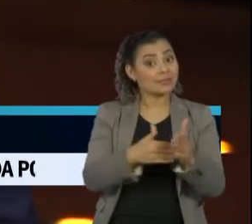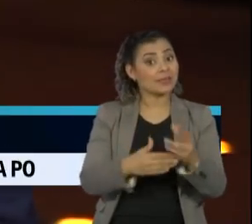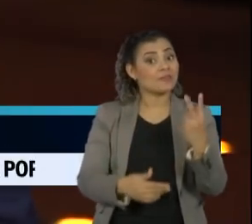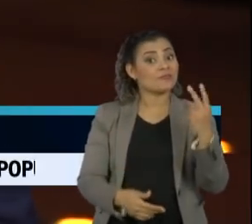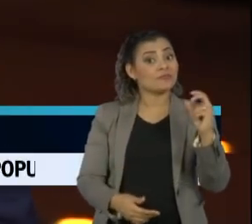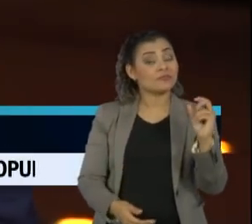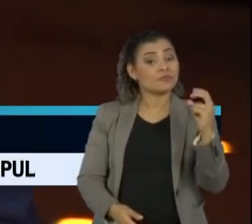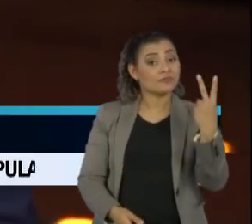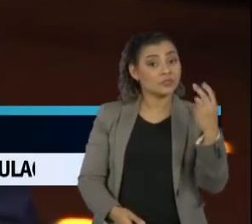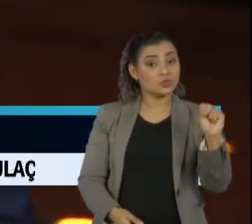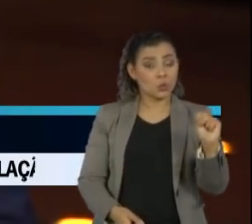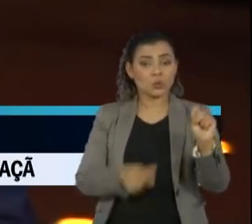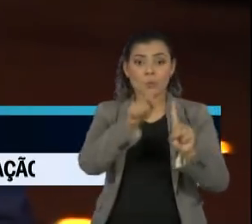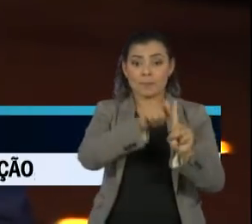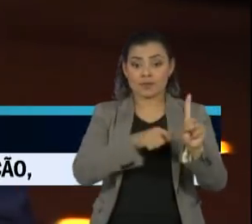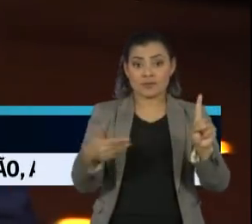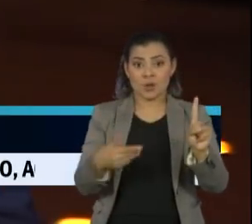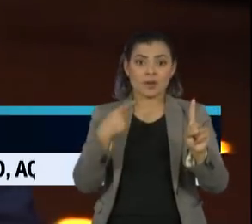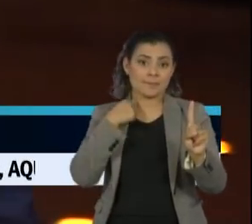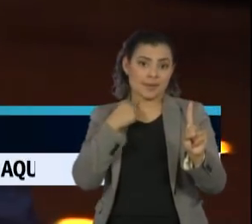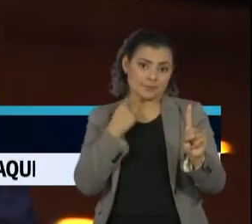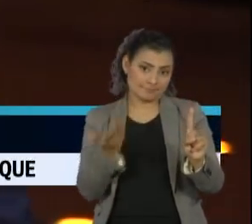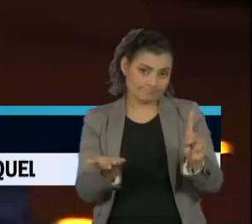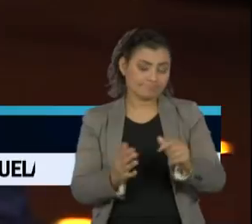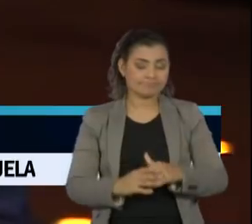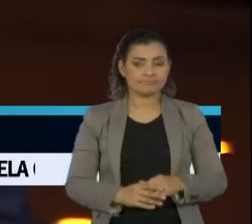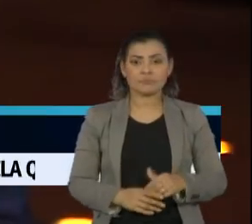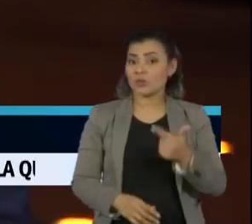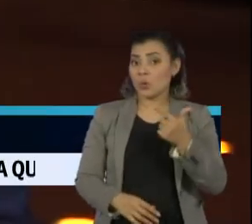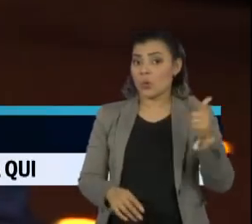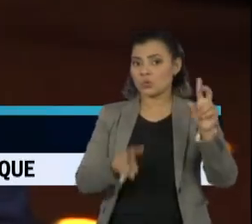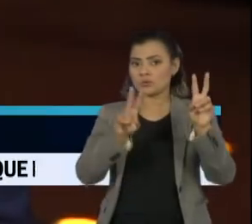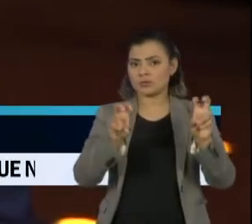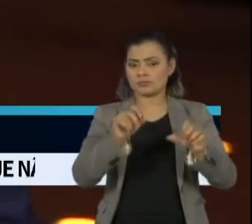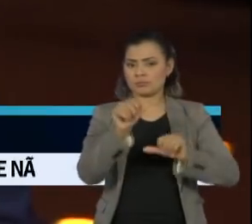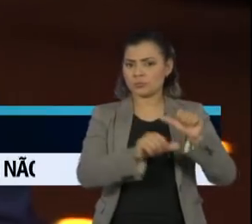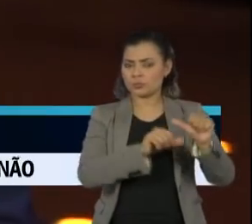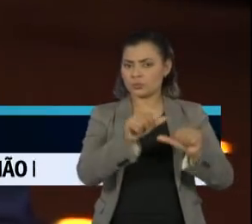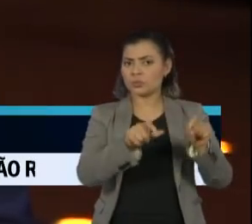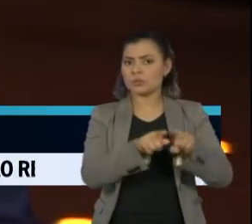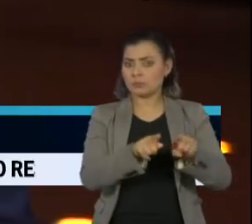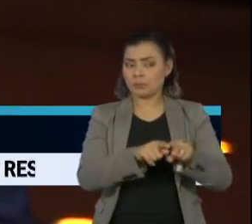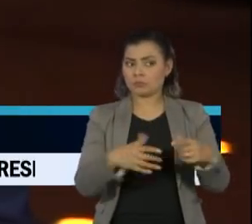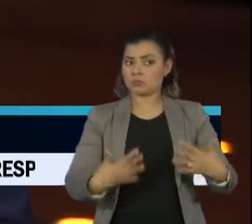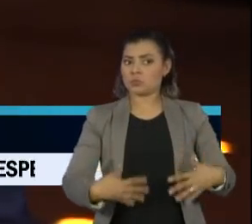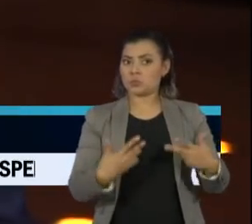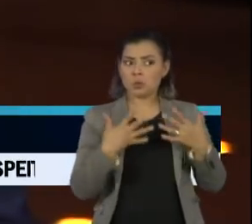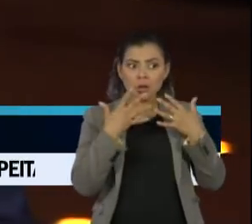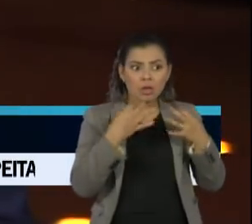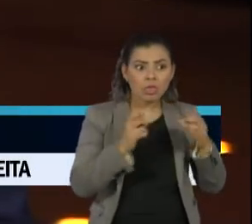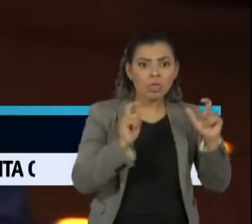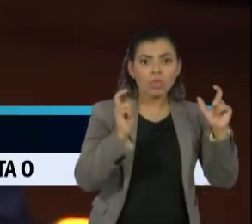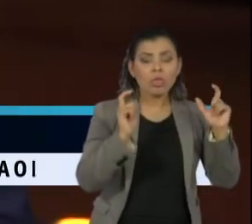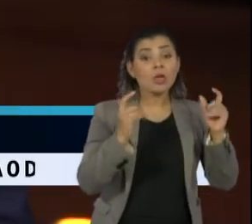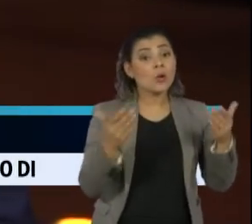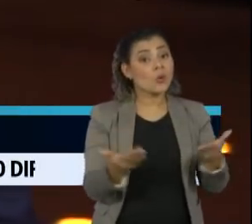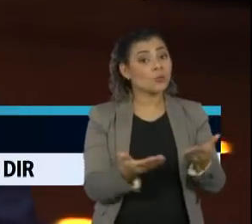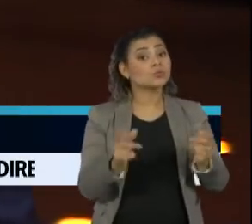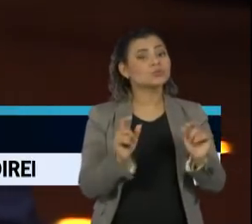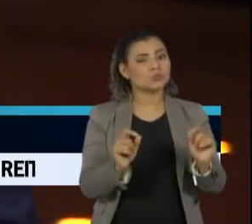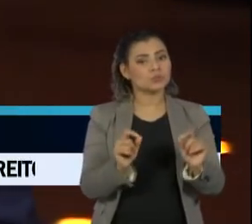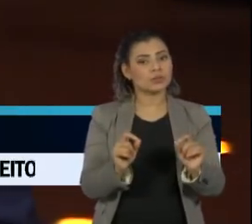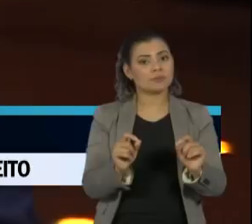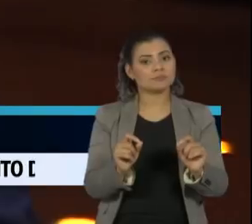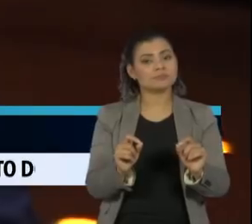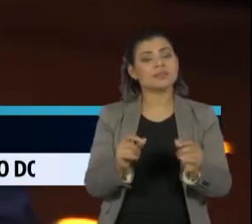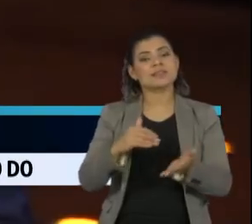dia 28 deste mês de maio. Uma outra mudança no governo que chamou a atenção, ganhou o noticiário hoje, foi a